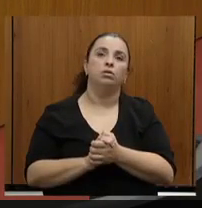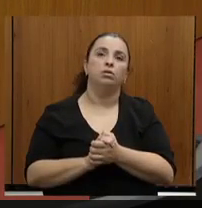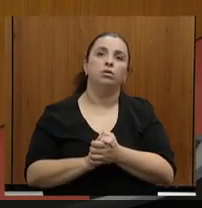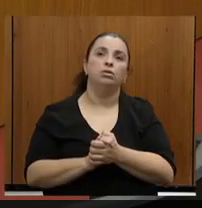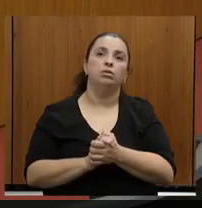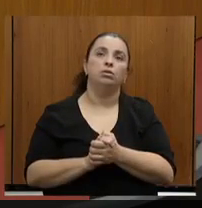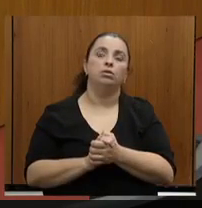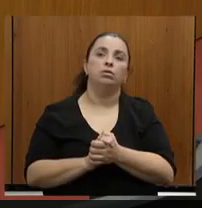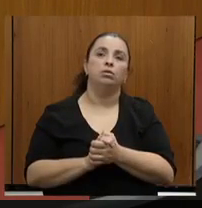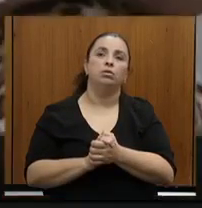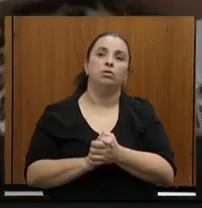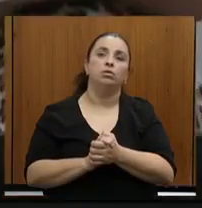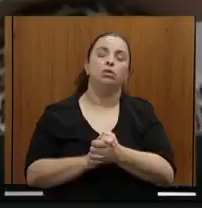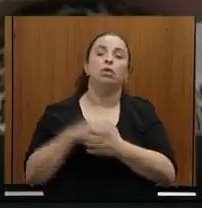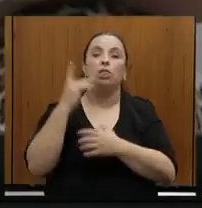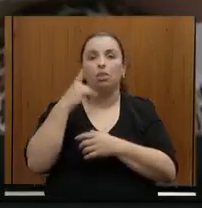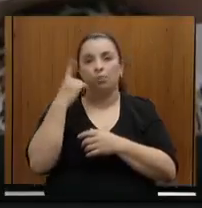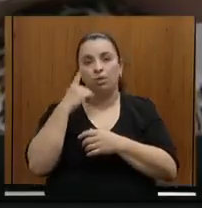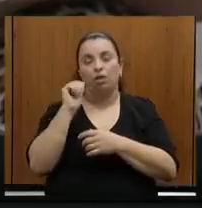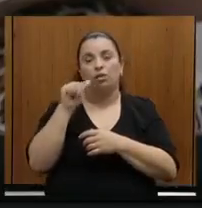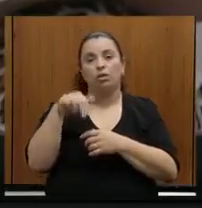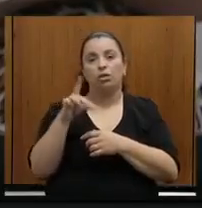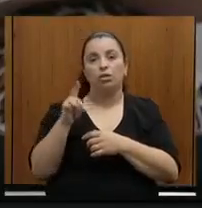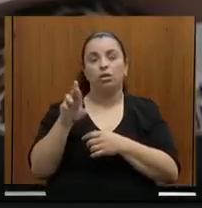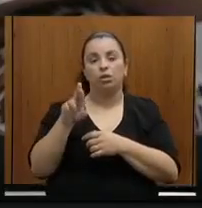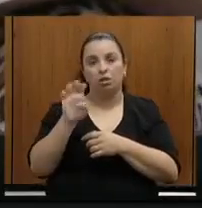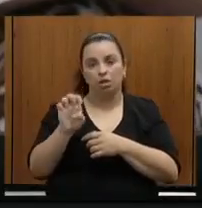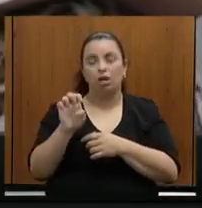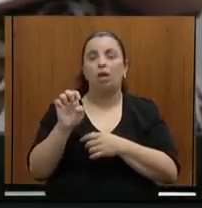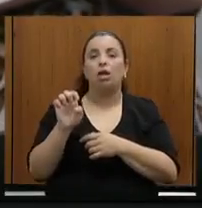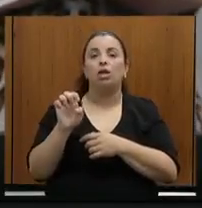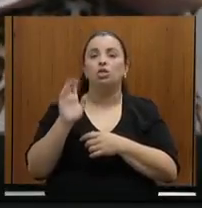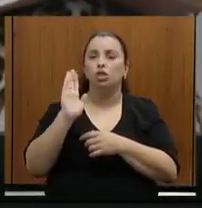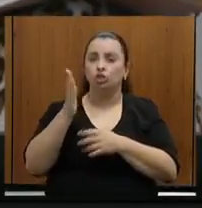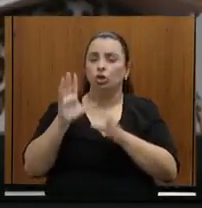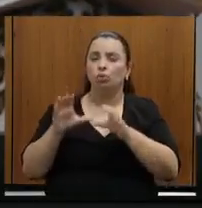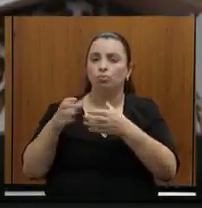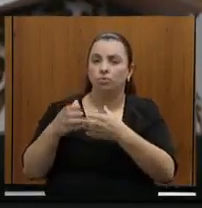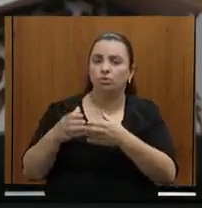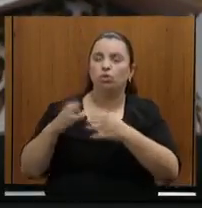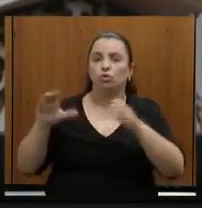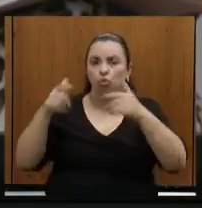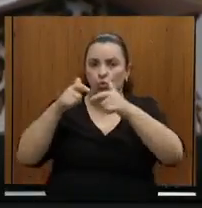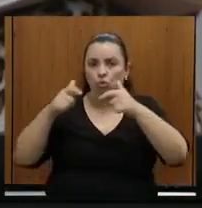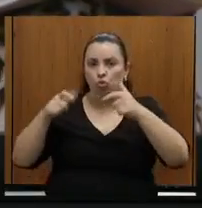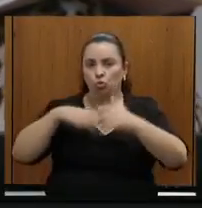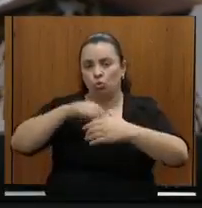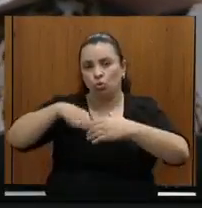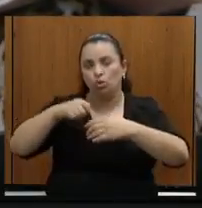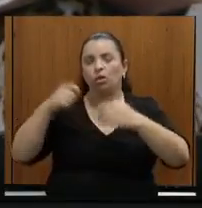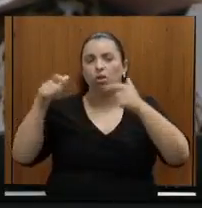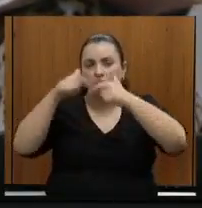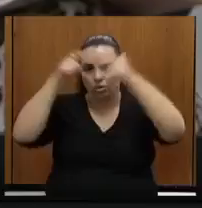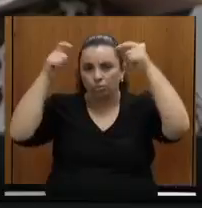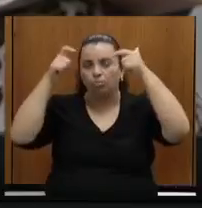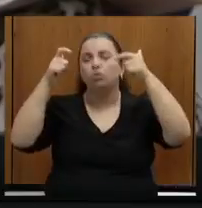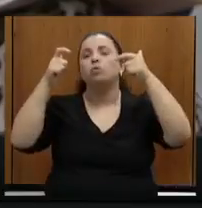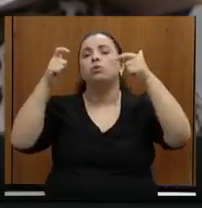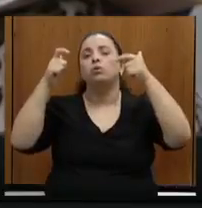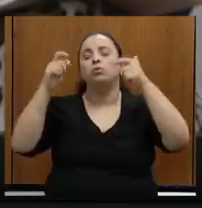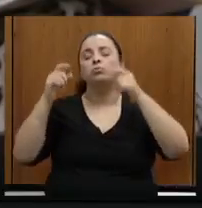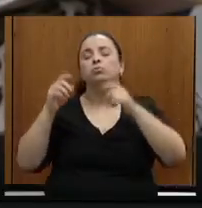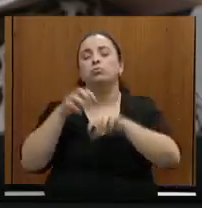do deputado André Quintão, foi aprovado na Comissão Extraordinária de Turismo e Gastronomia. Ela também tem que passar pela